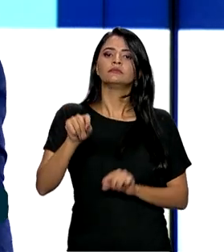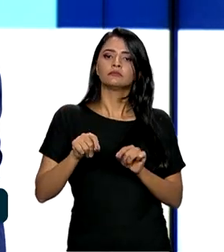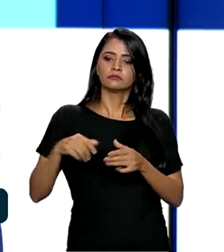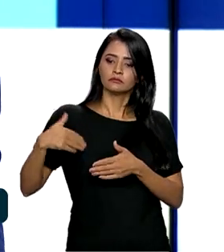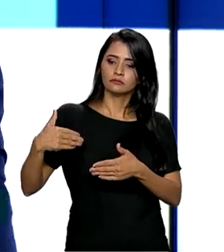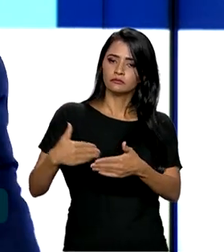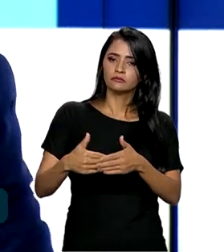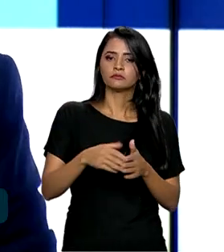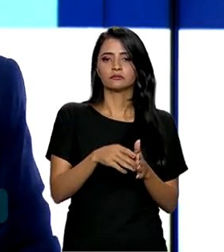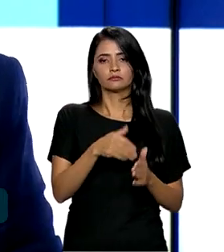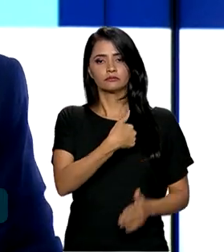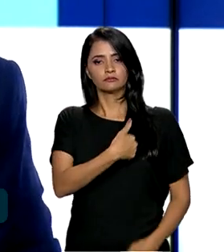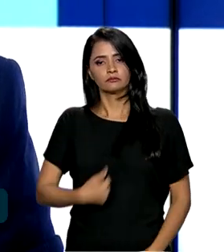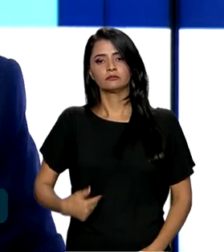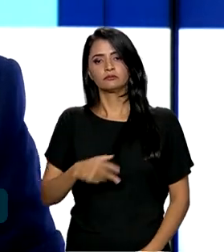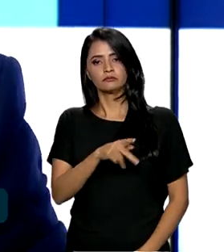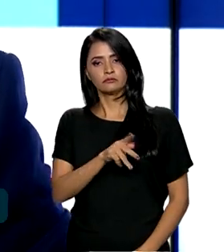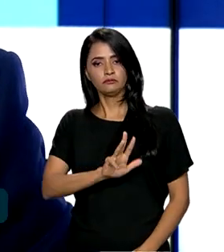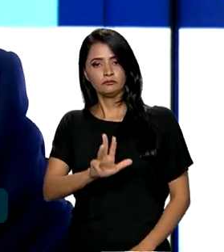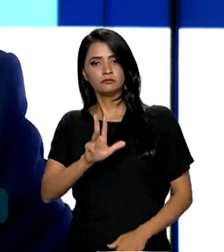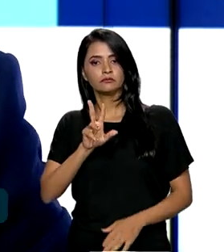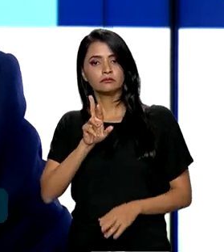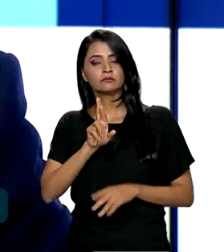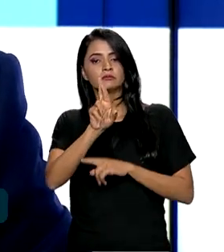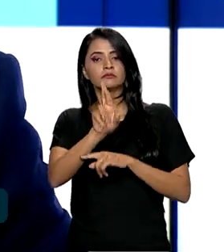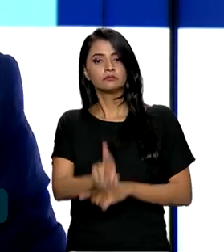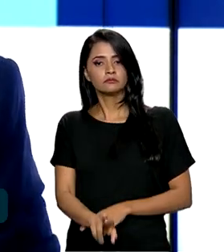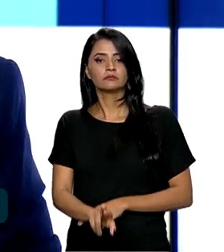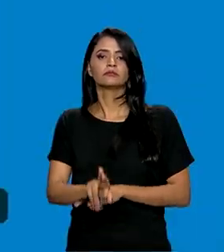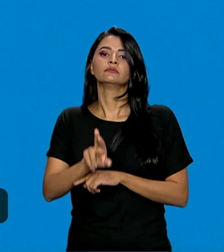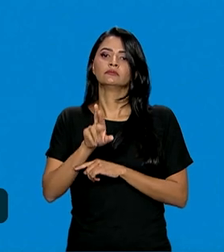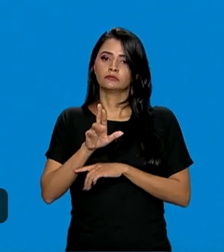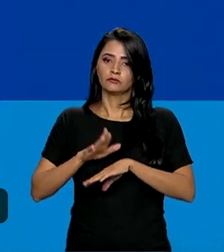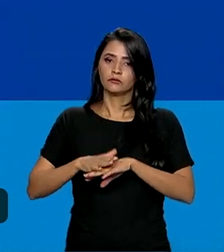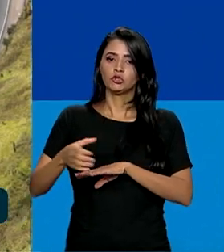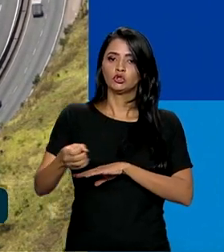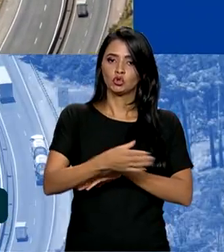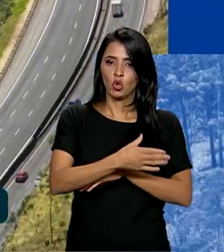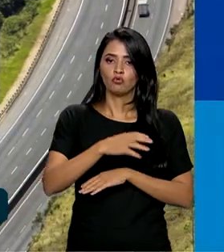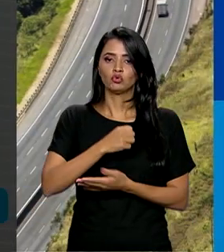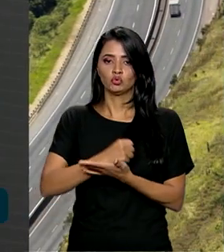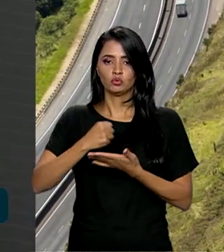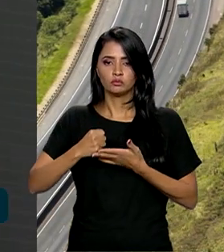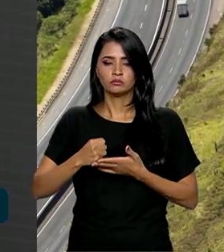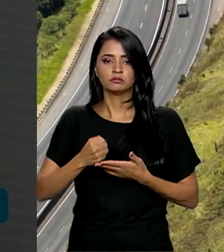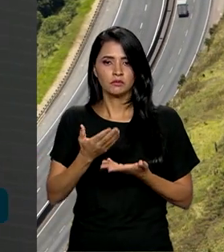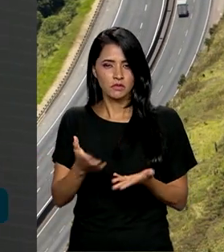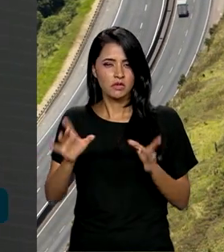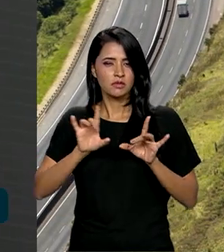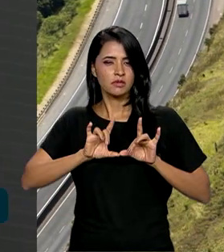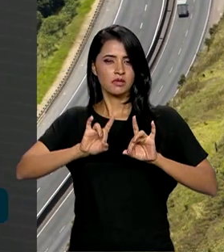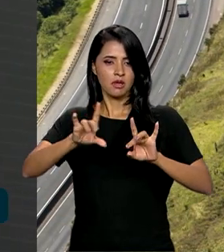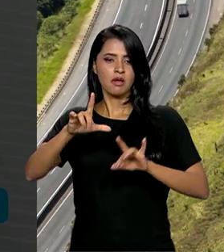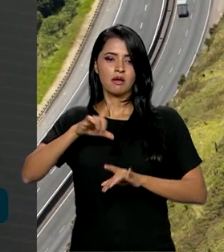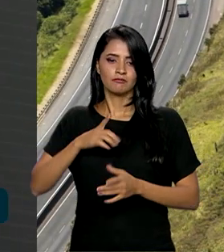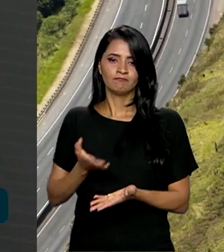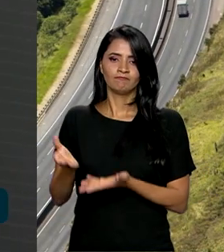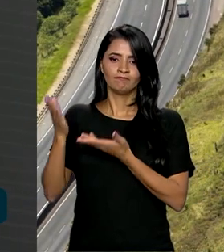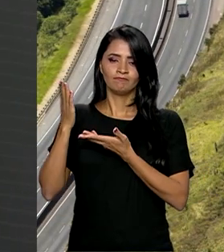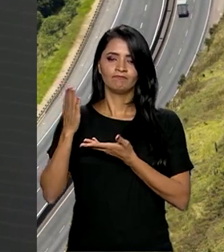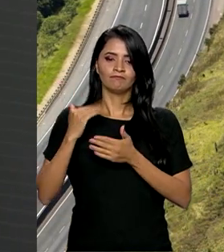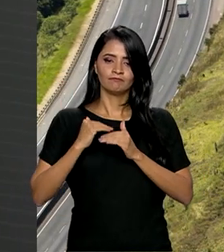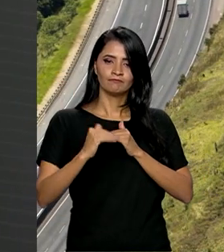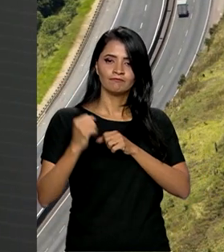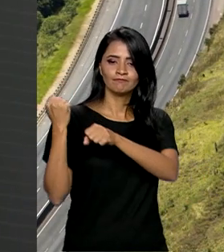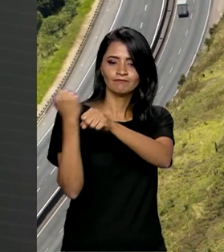longo do governo do presidente Lula, 50 novos contratos de concessão. Entre as obras em destaque estão a pavimentação das